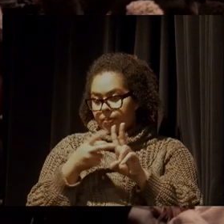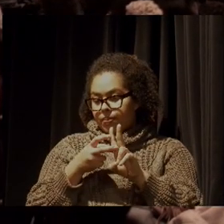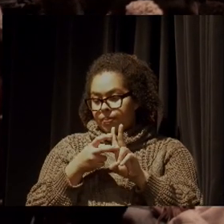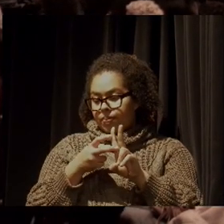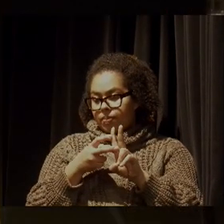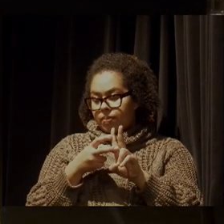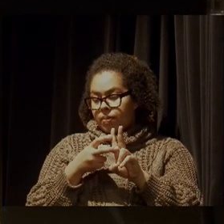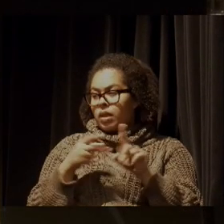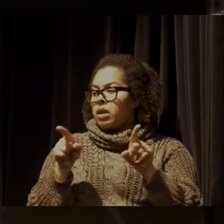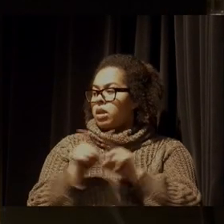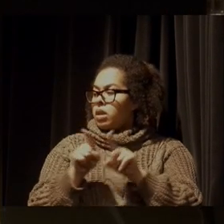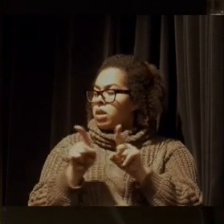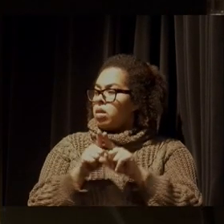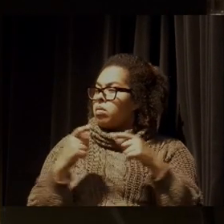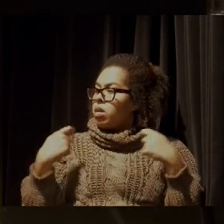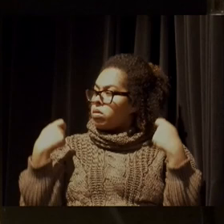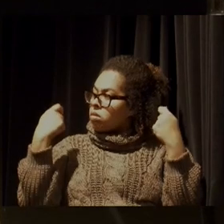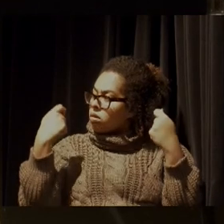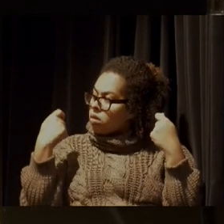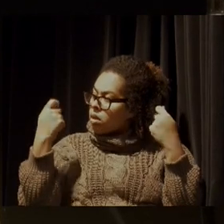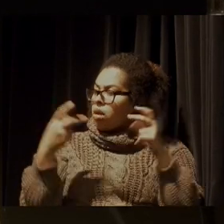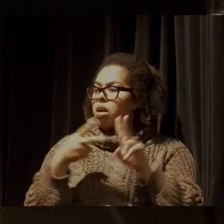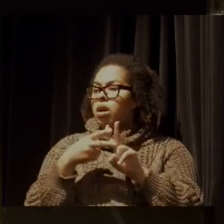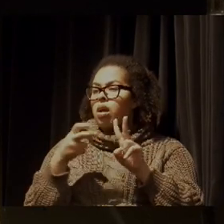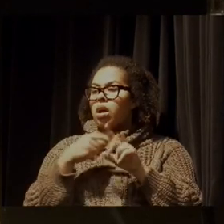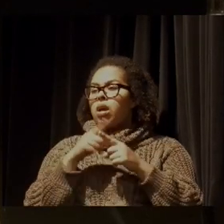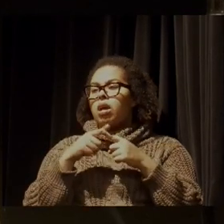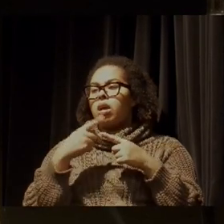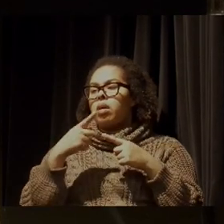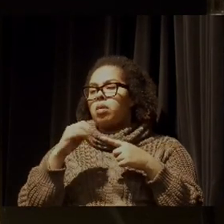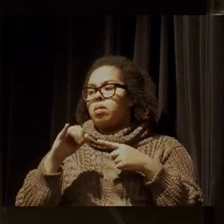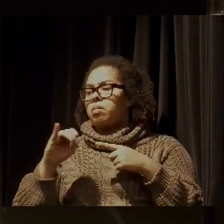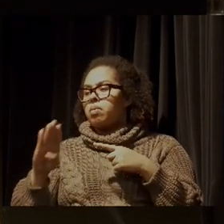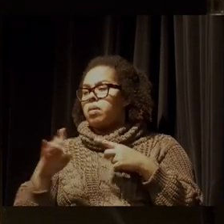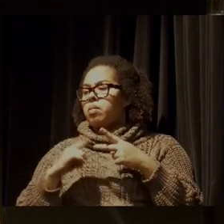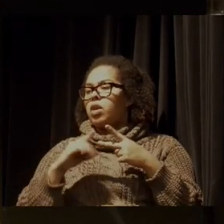E as campanhas indígenas que a PIB, que a COIAB